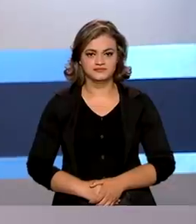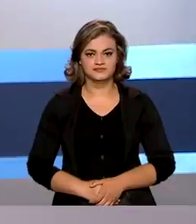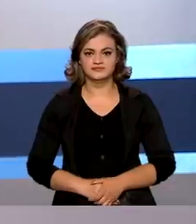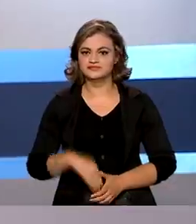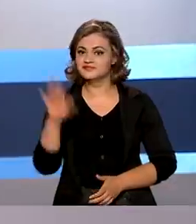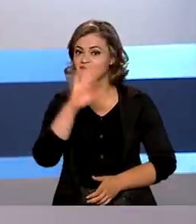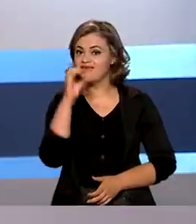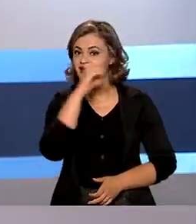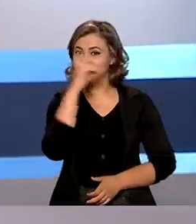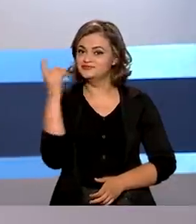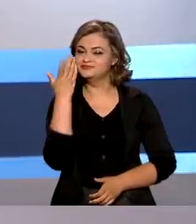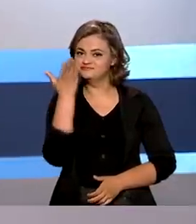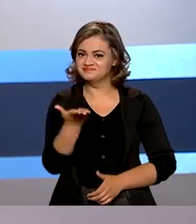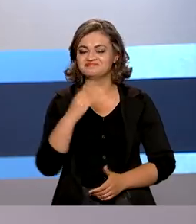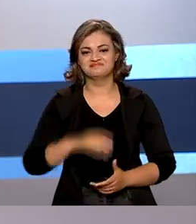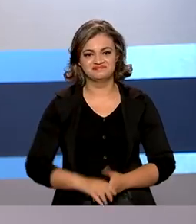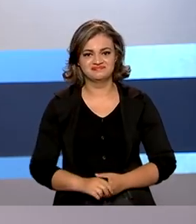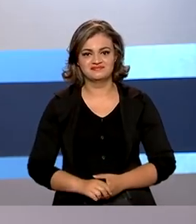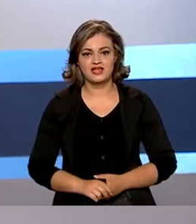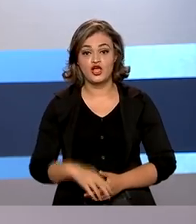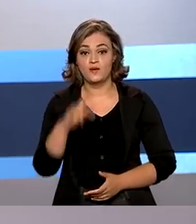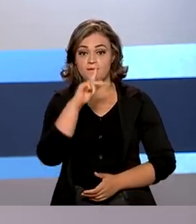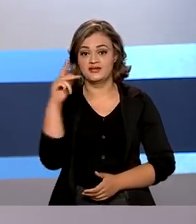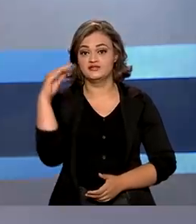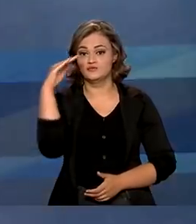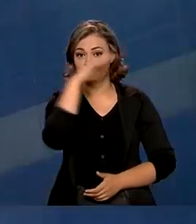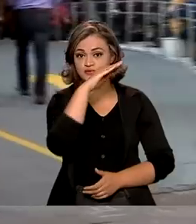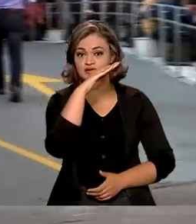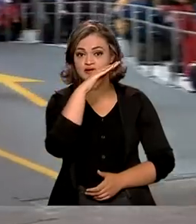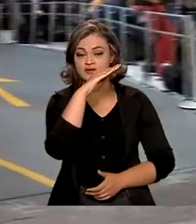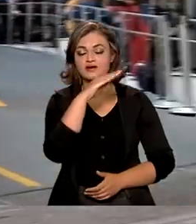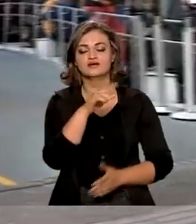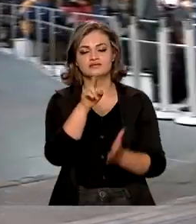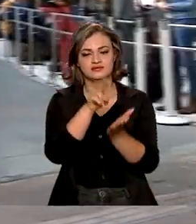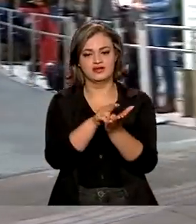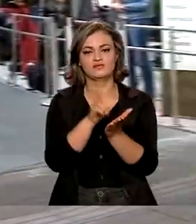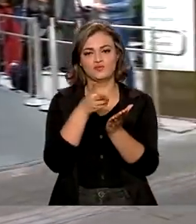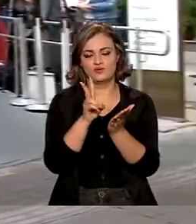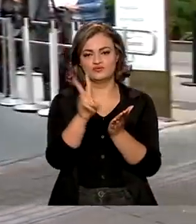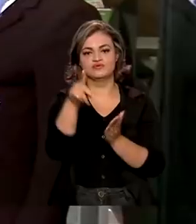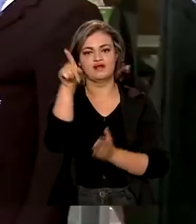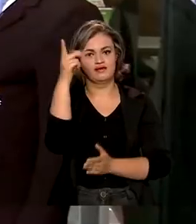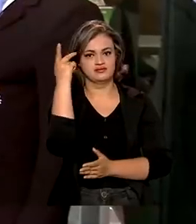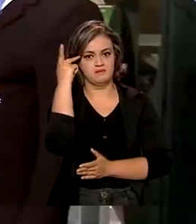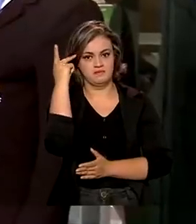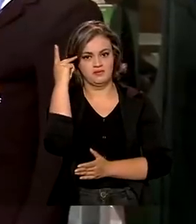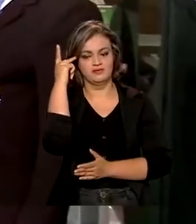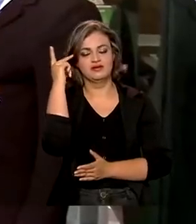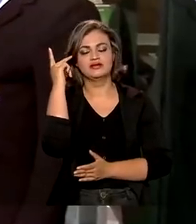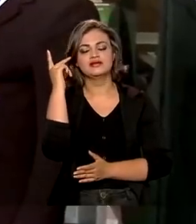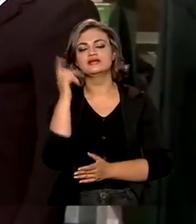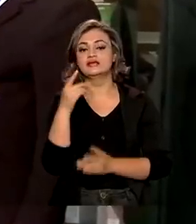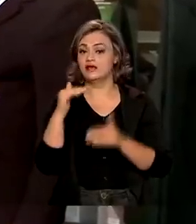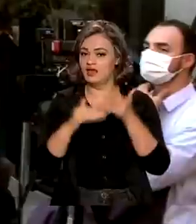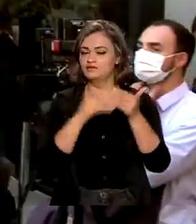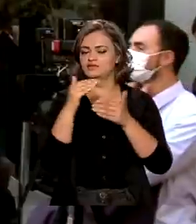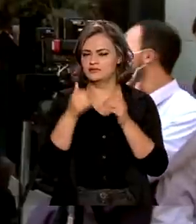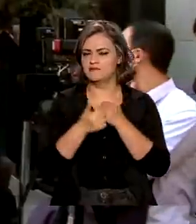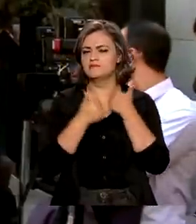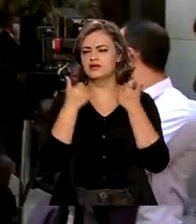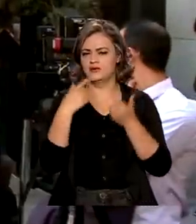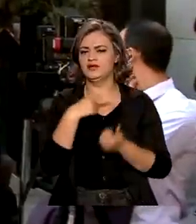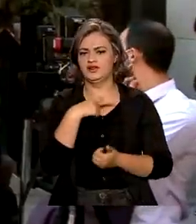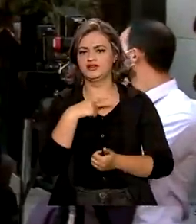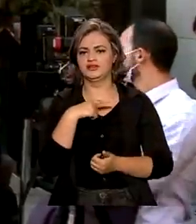Olá, bom dia pra você. Presidente Jair Bolsonaro permanece internado em São Paulo e apresenta evolução clínica